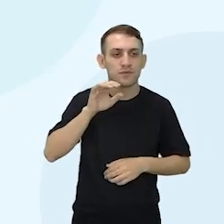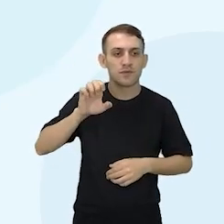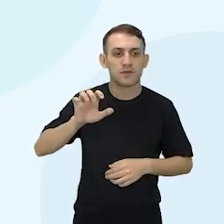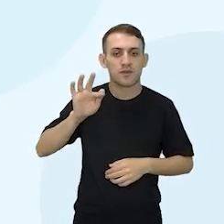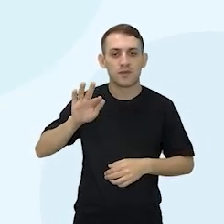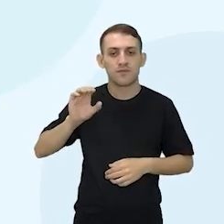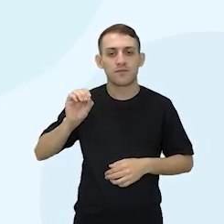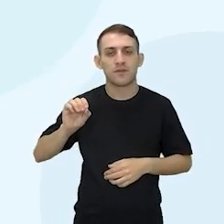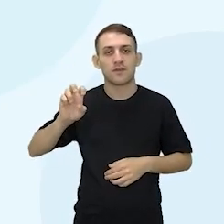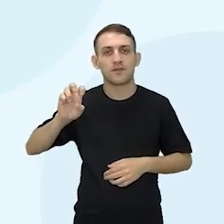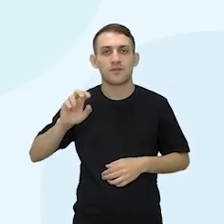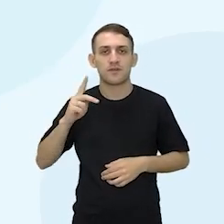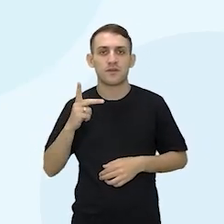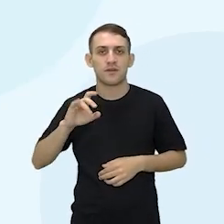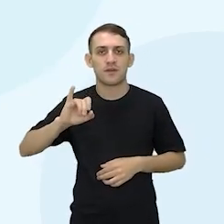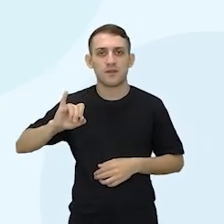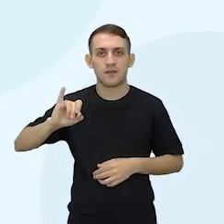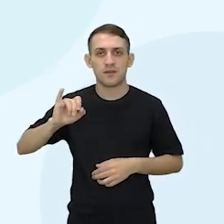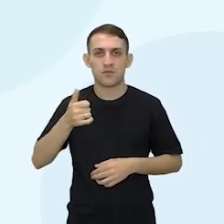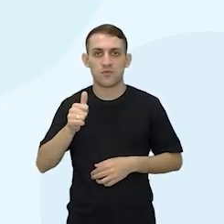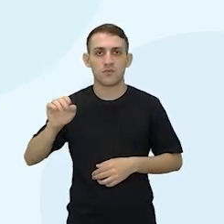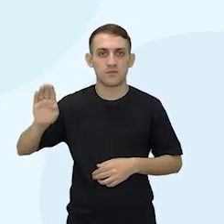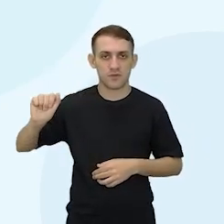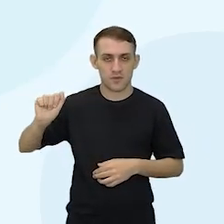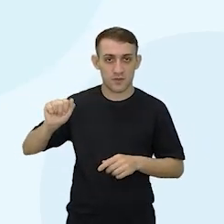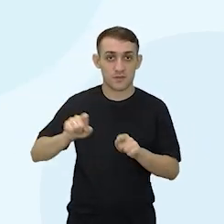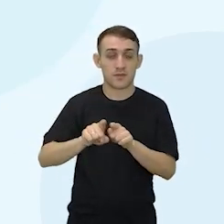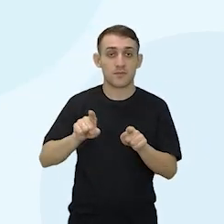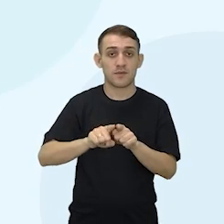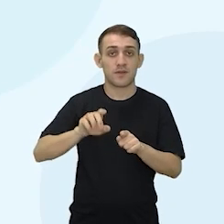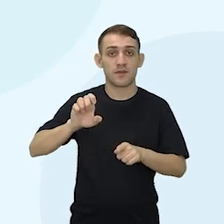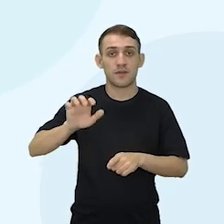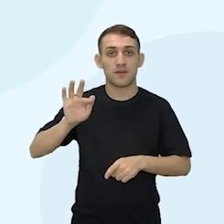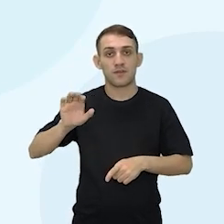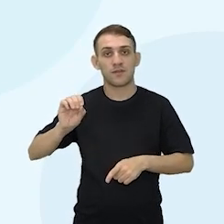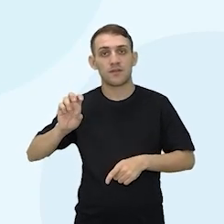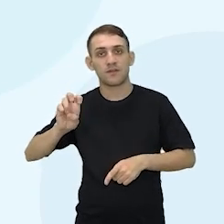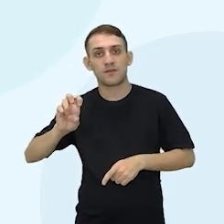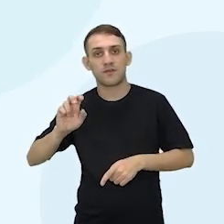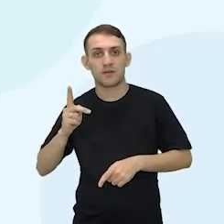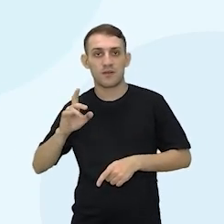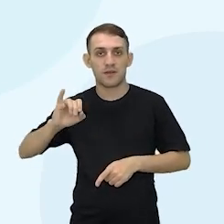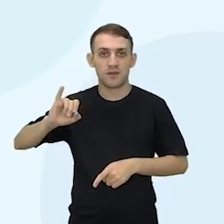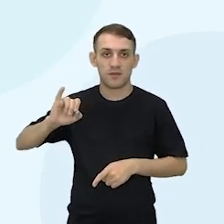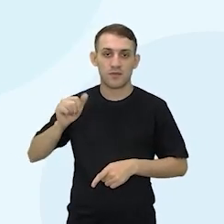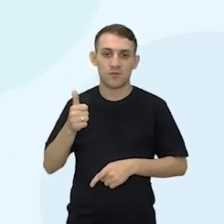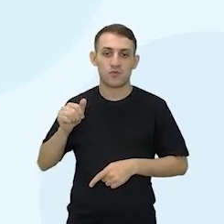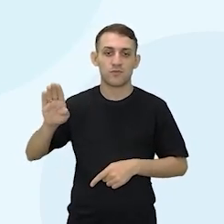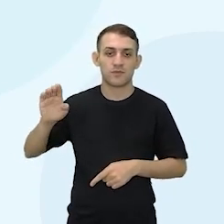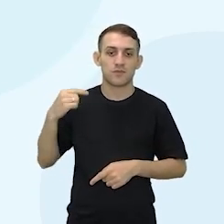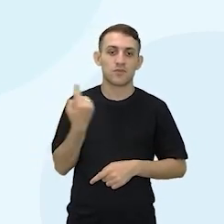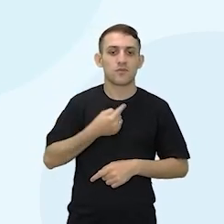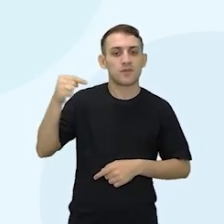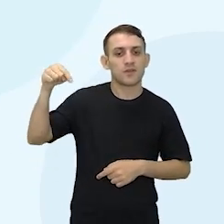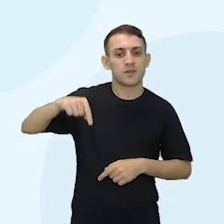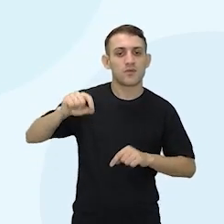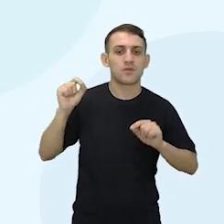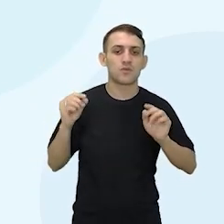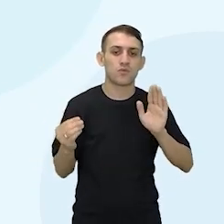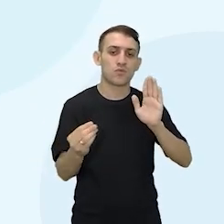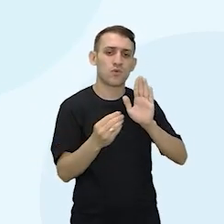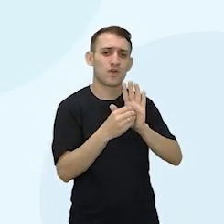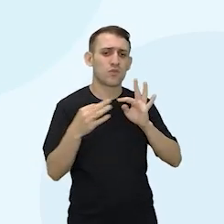F05HI11A e a F05HI11B, onde a gente vai colocar